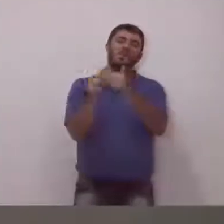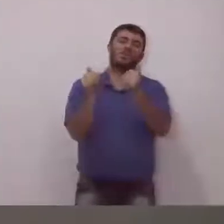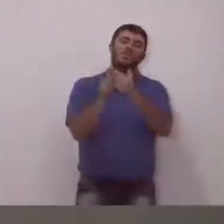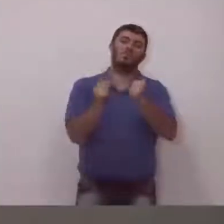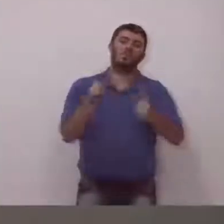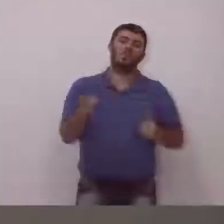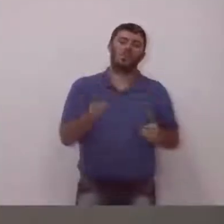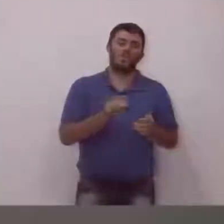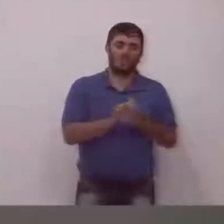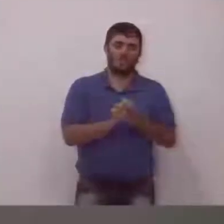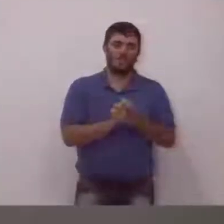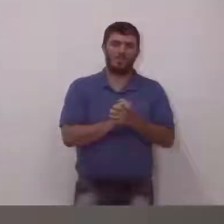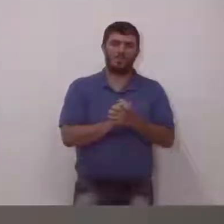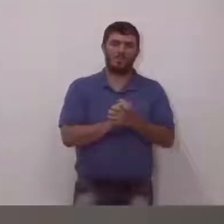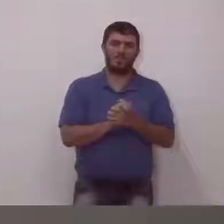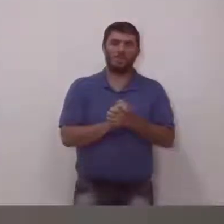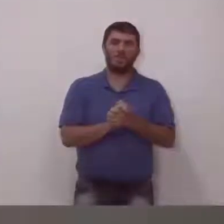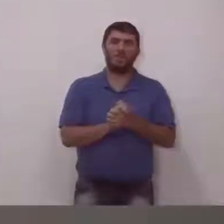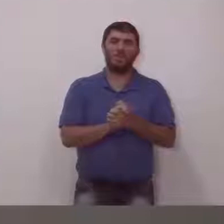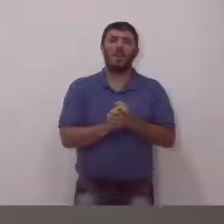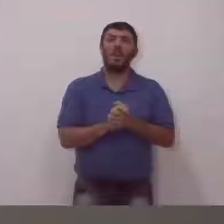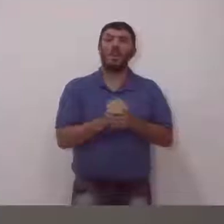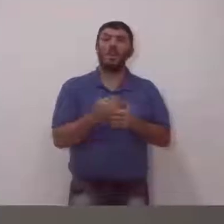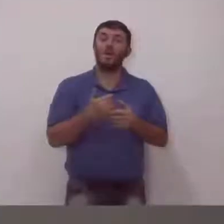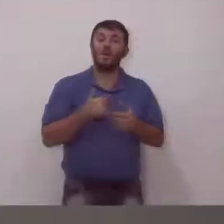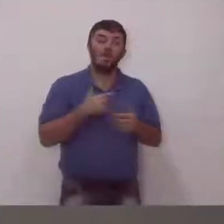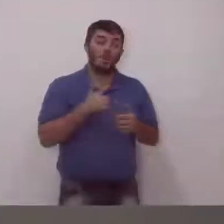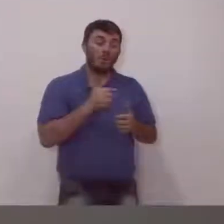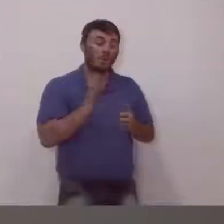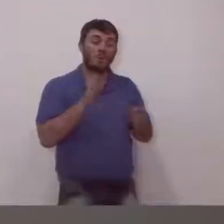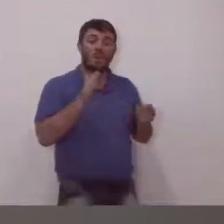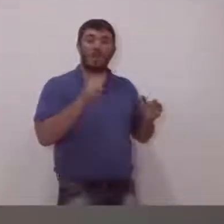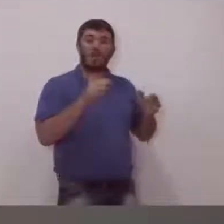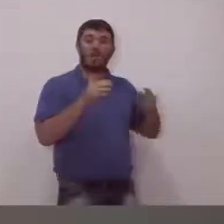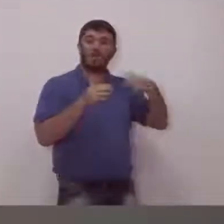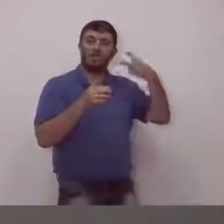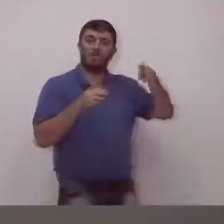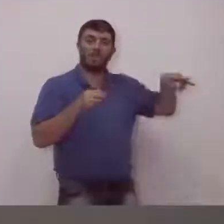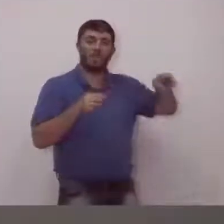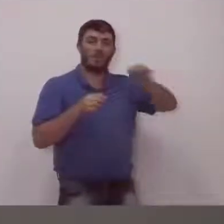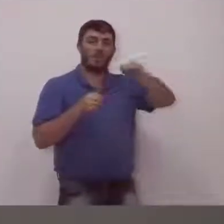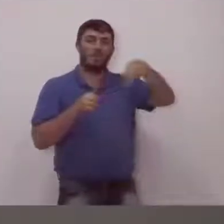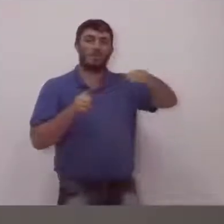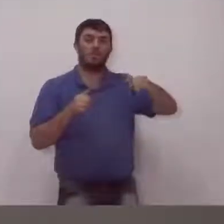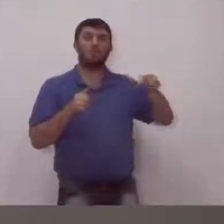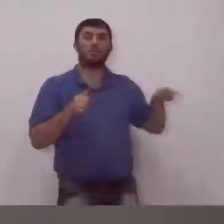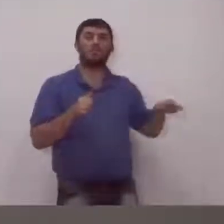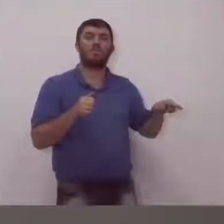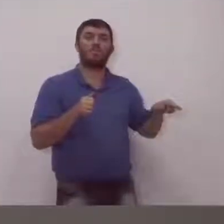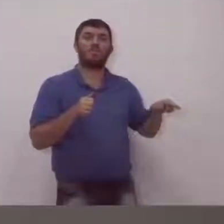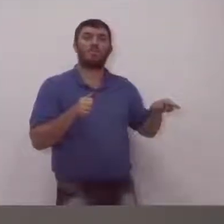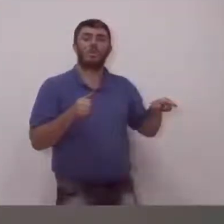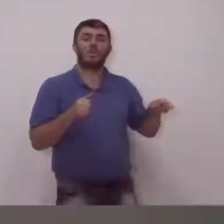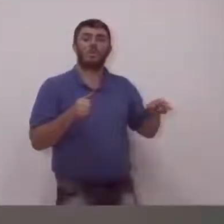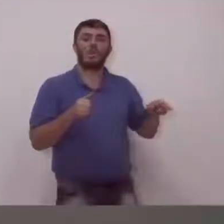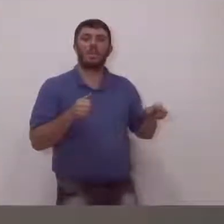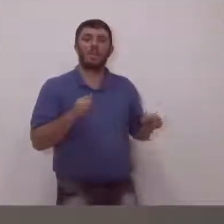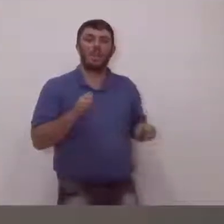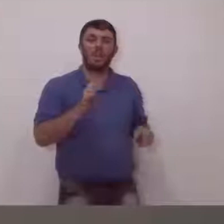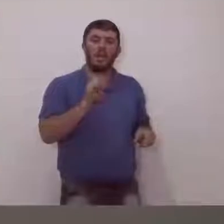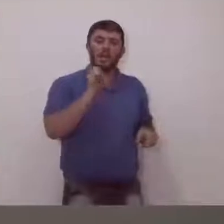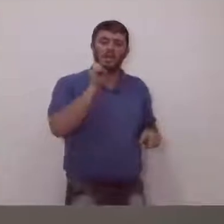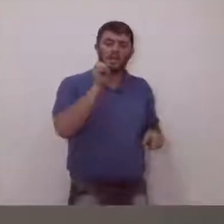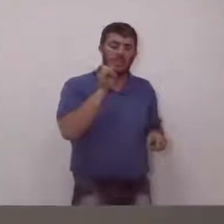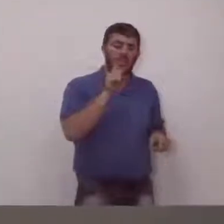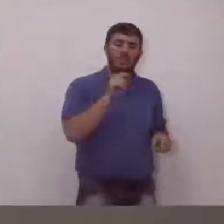acontece isso, você tem a gentileza e a cordialidade de falar com o vereador se você pode assinar